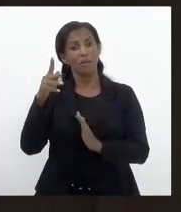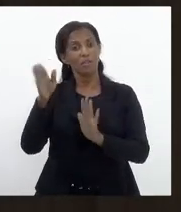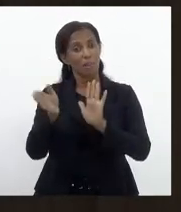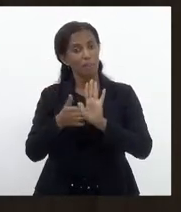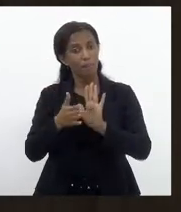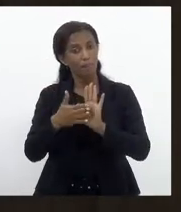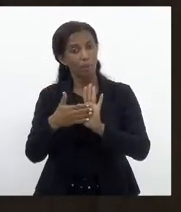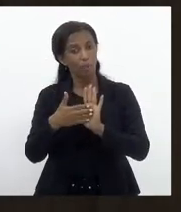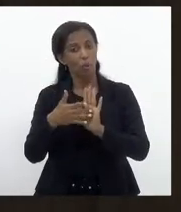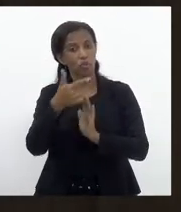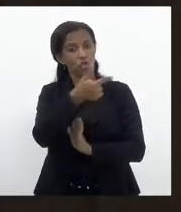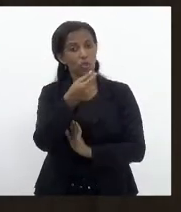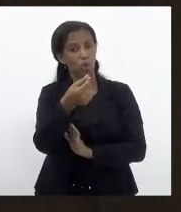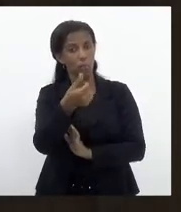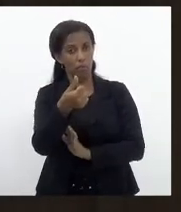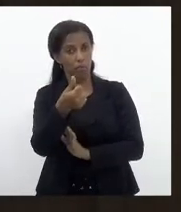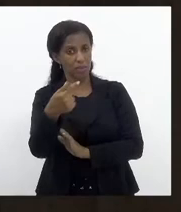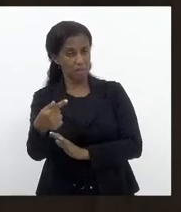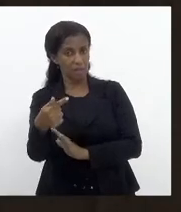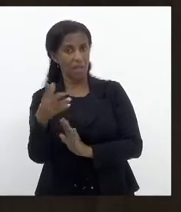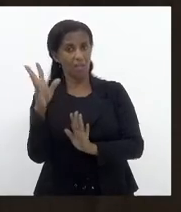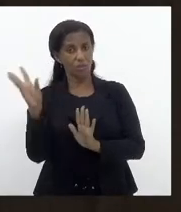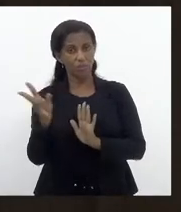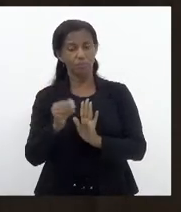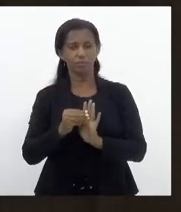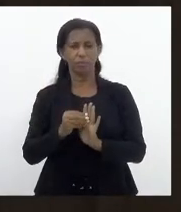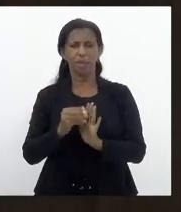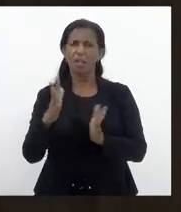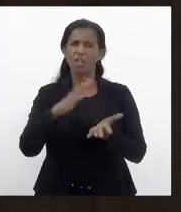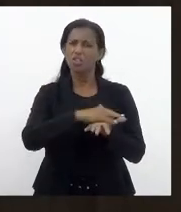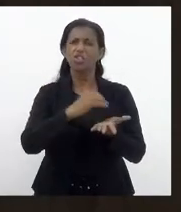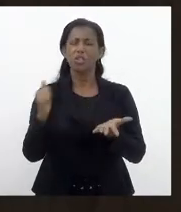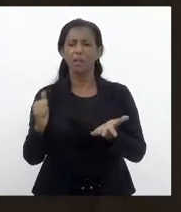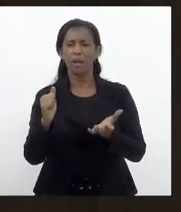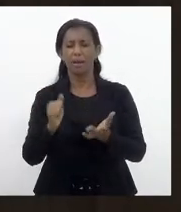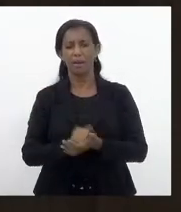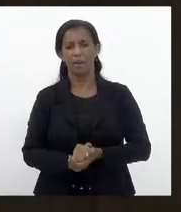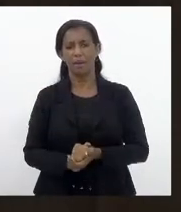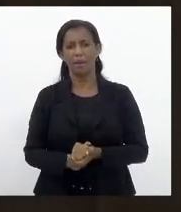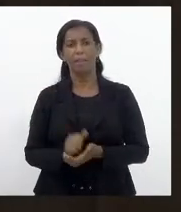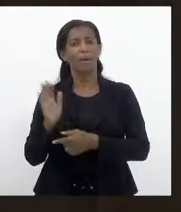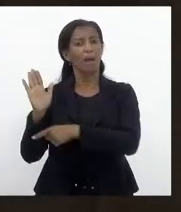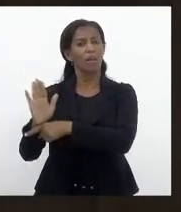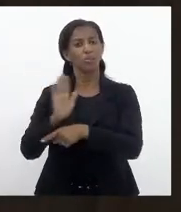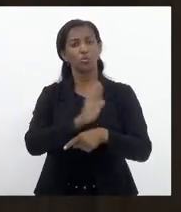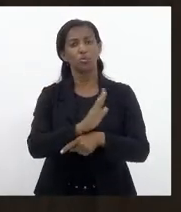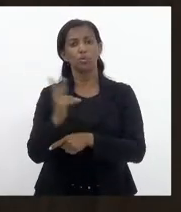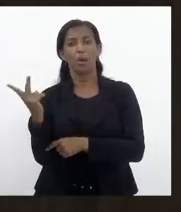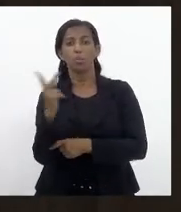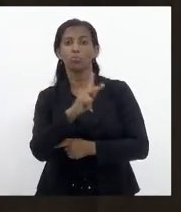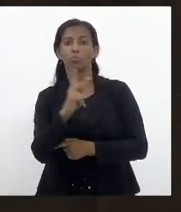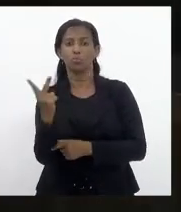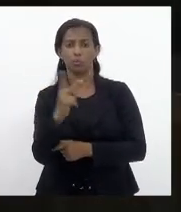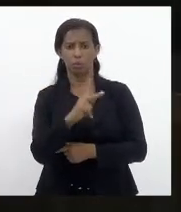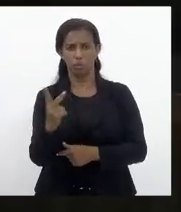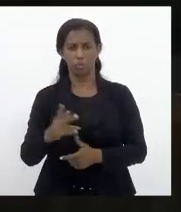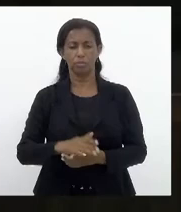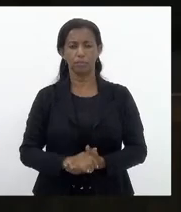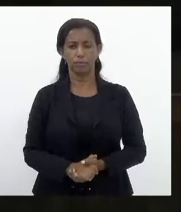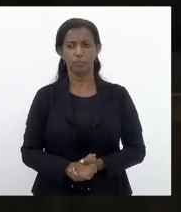ele teve em 2017. Eu pedia para a vossa excelência retirar de pauta para que haja possibilidade de ajudar ambos os parlamentares.